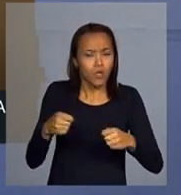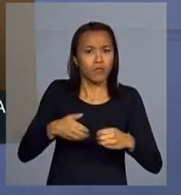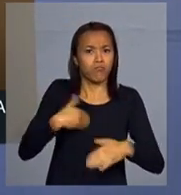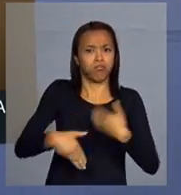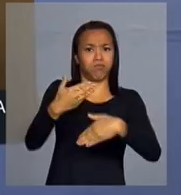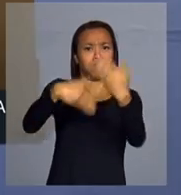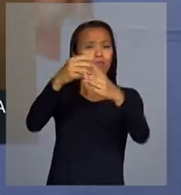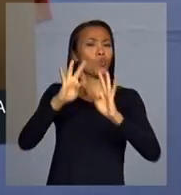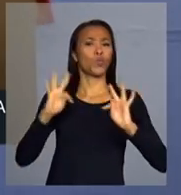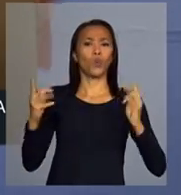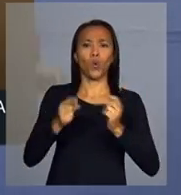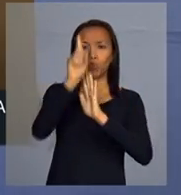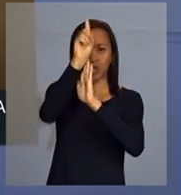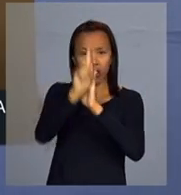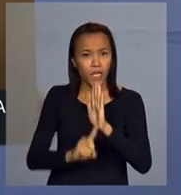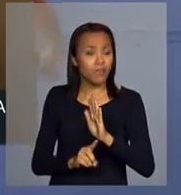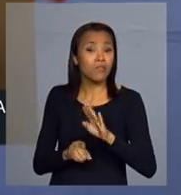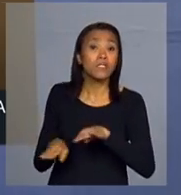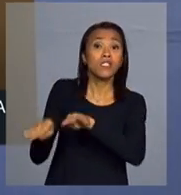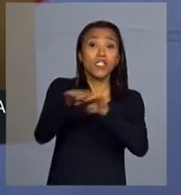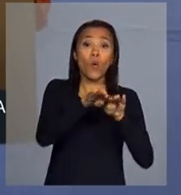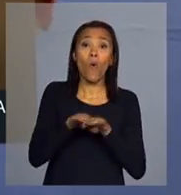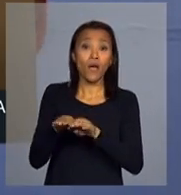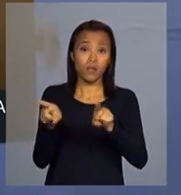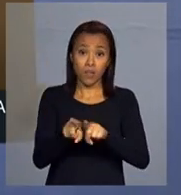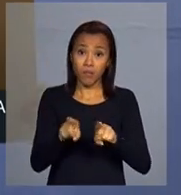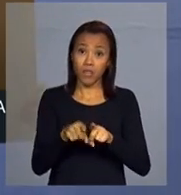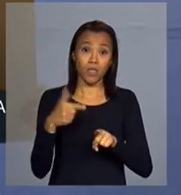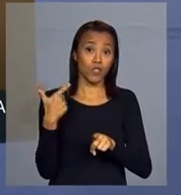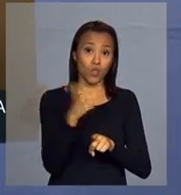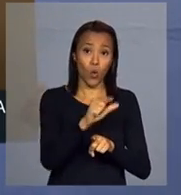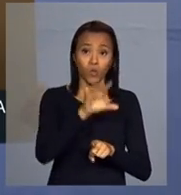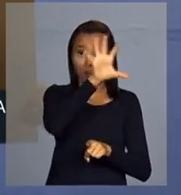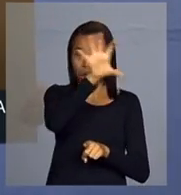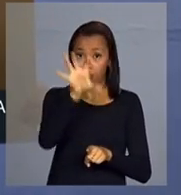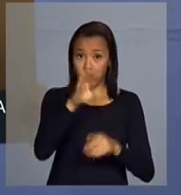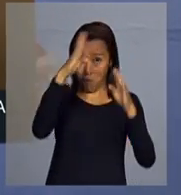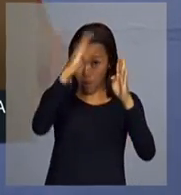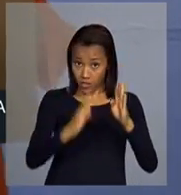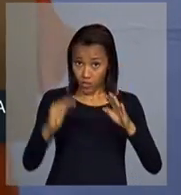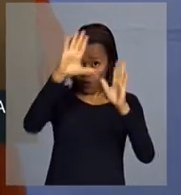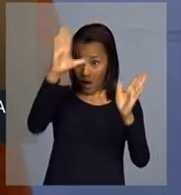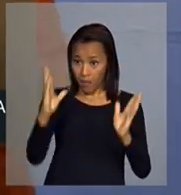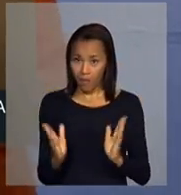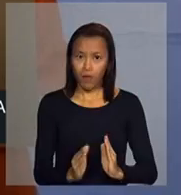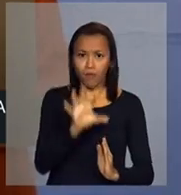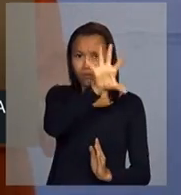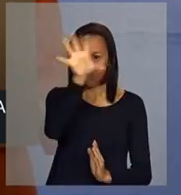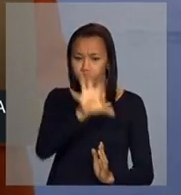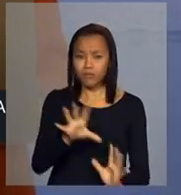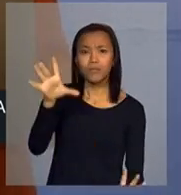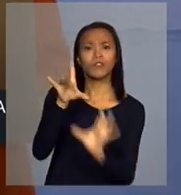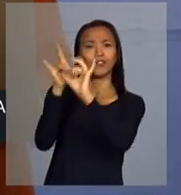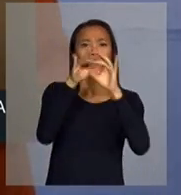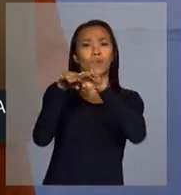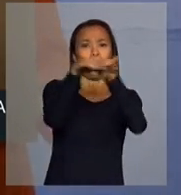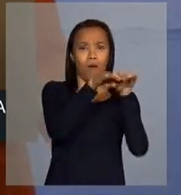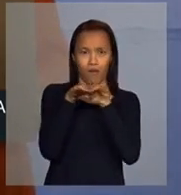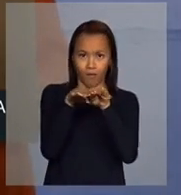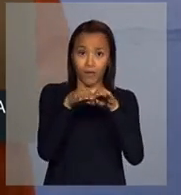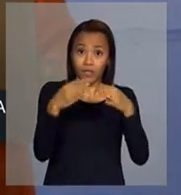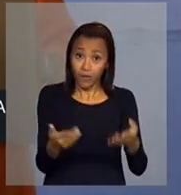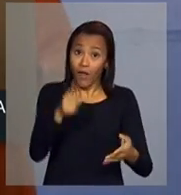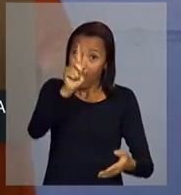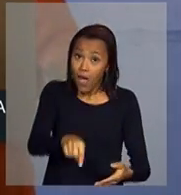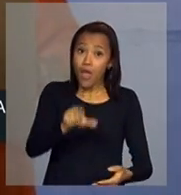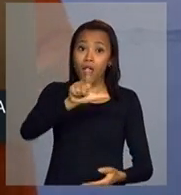todos os direitos das outras regiões. Com Lula, com Lula, que de fato